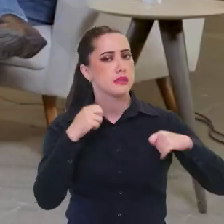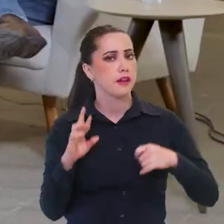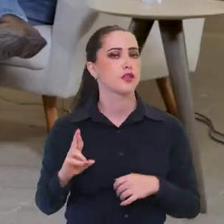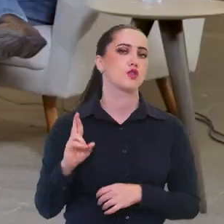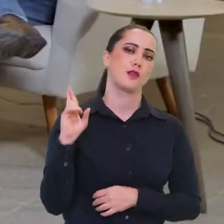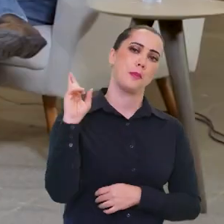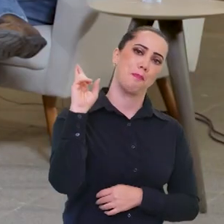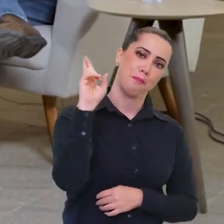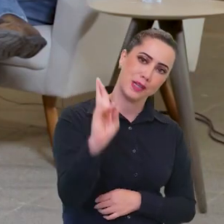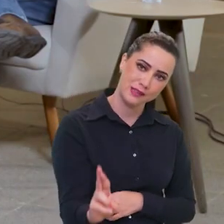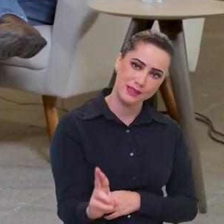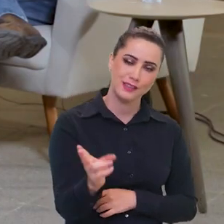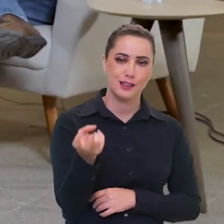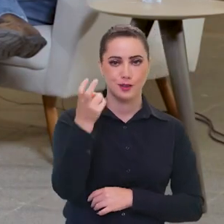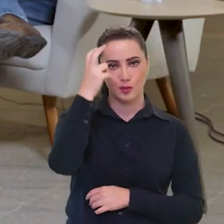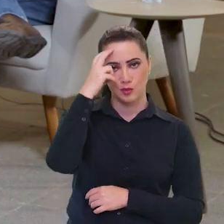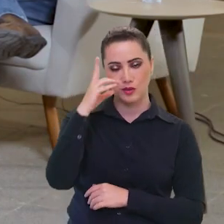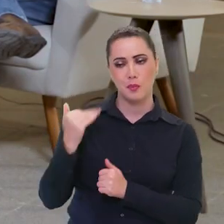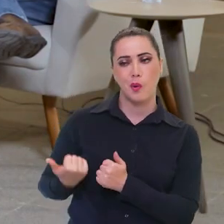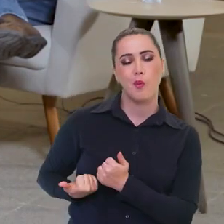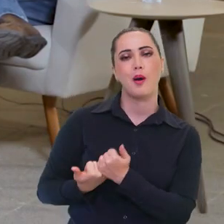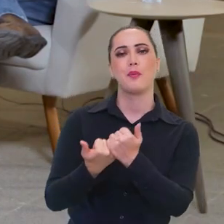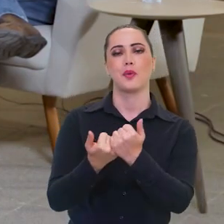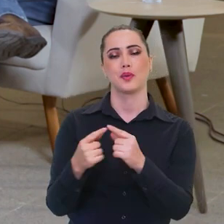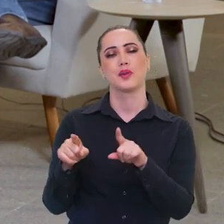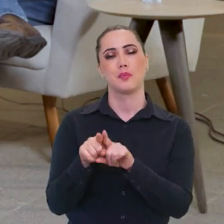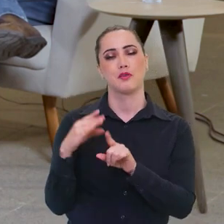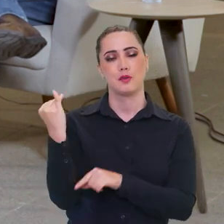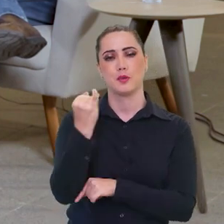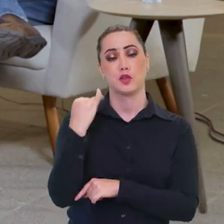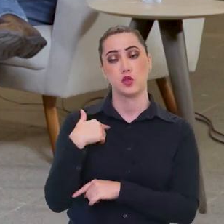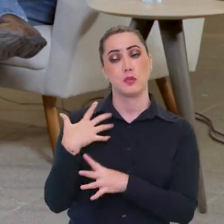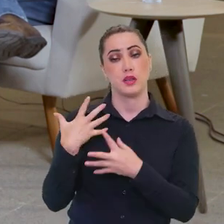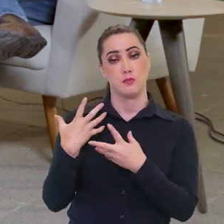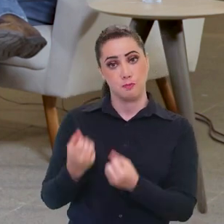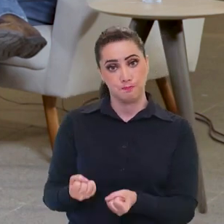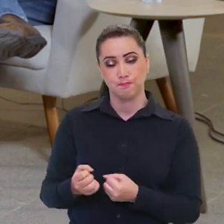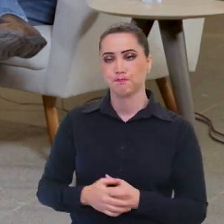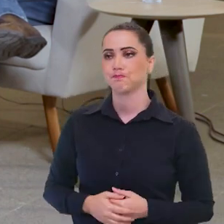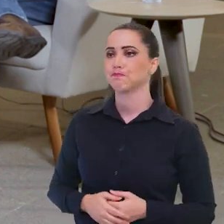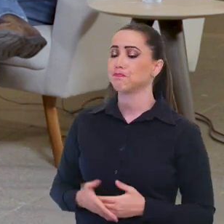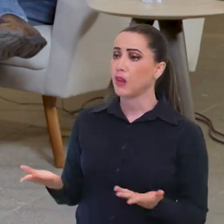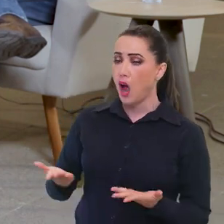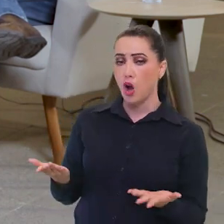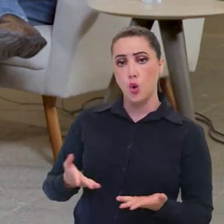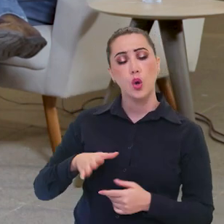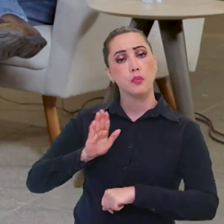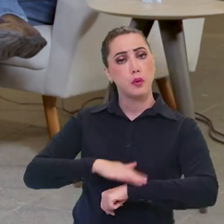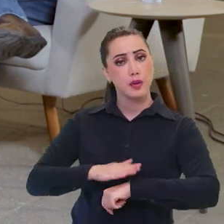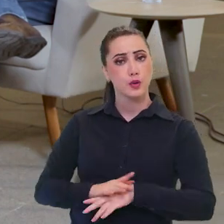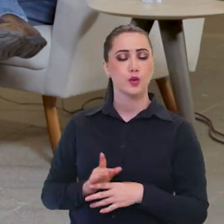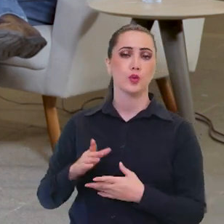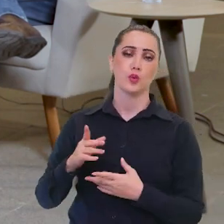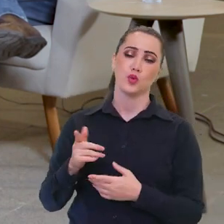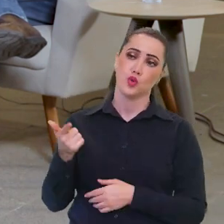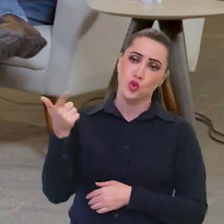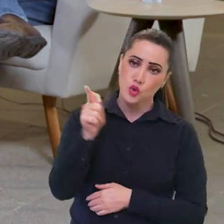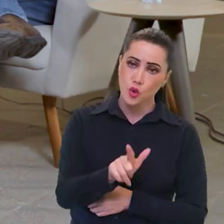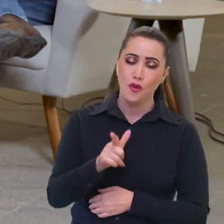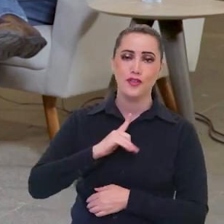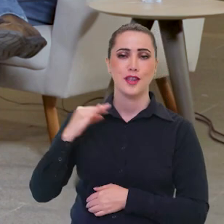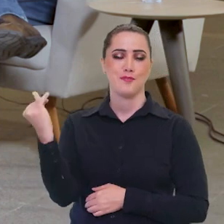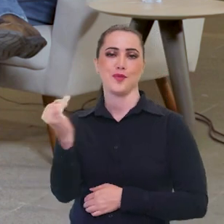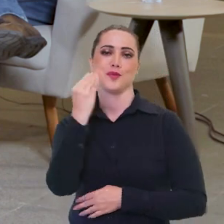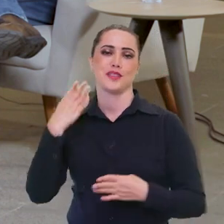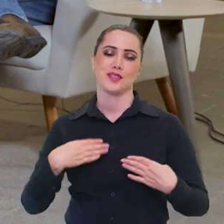apoio que eu recebi foi muito, contou muito para eu aceitar. Estamos num momento exatamente de retomada da importância de se